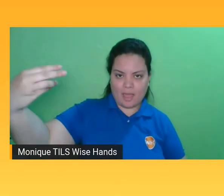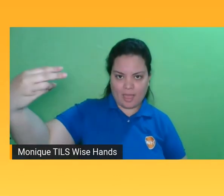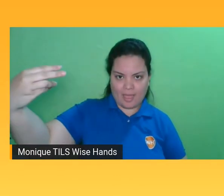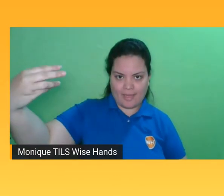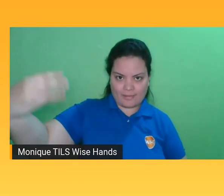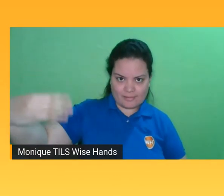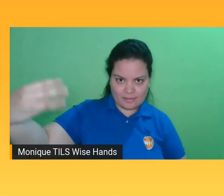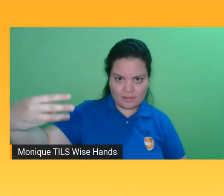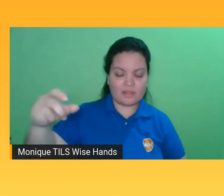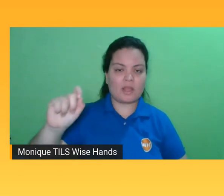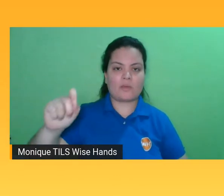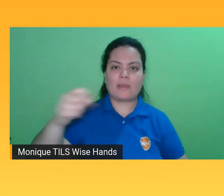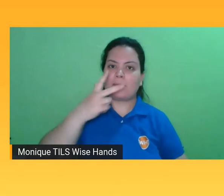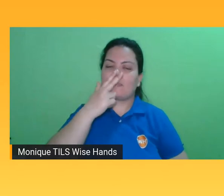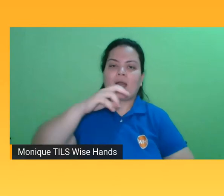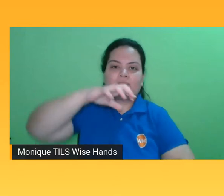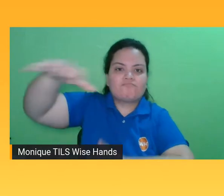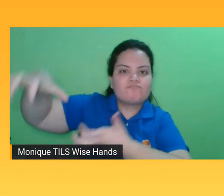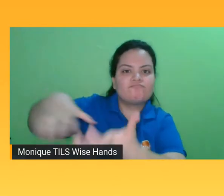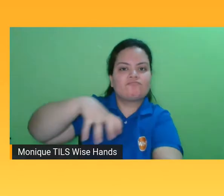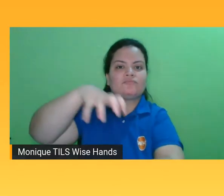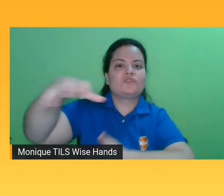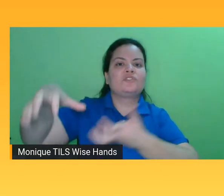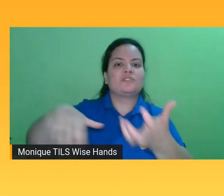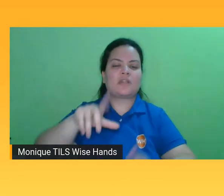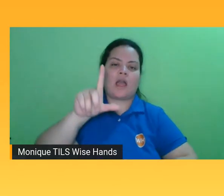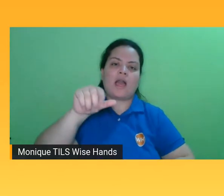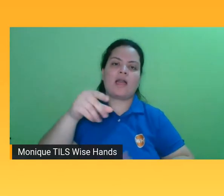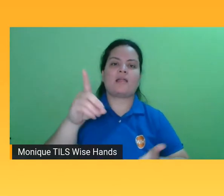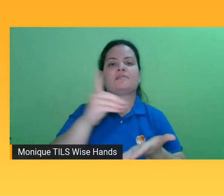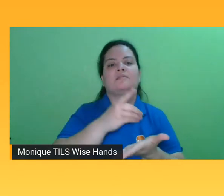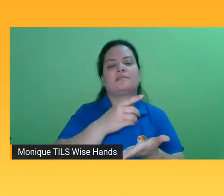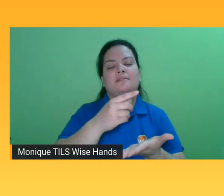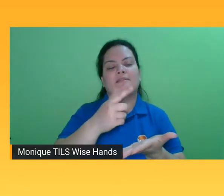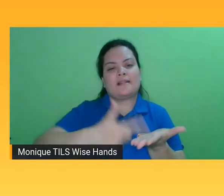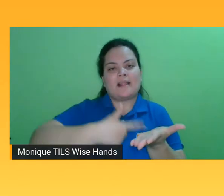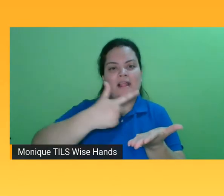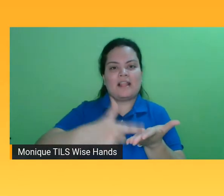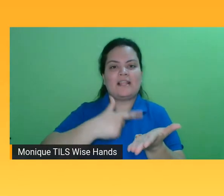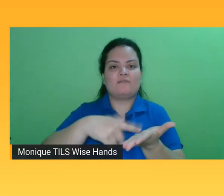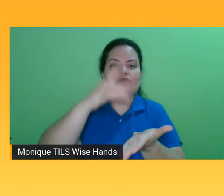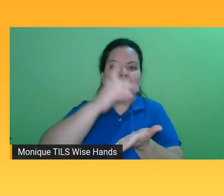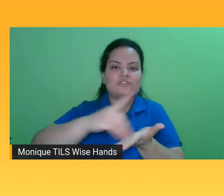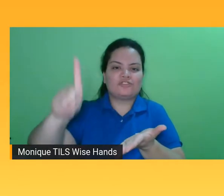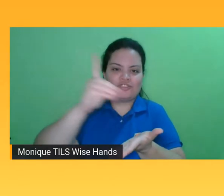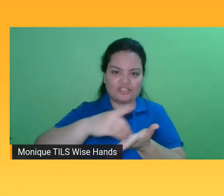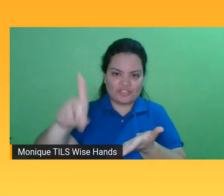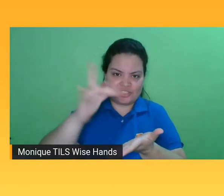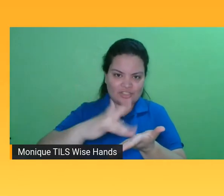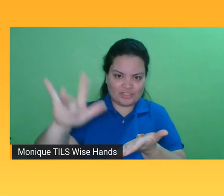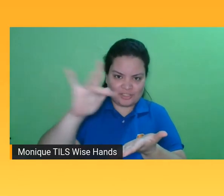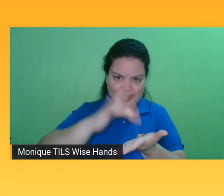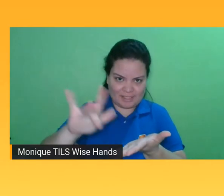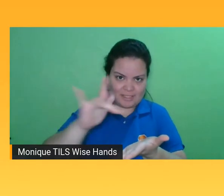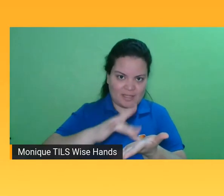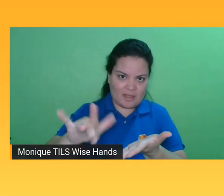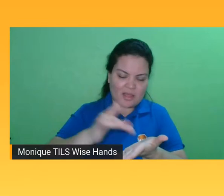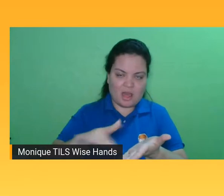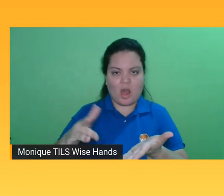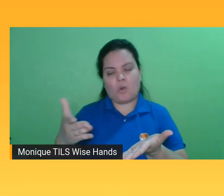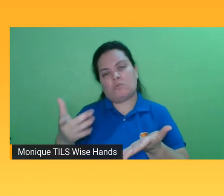uma revolução, que é o surgimento dos livros digitais, né? Alguns falam que foi lá na década de 70, outros um pouquinho